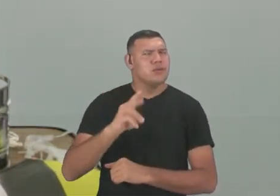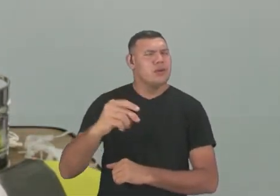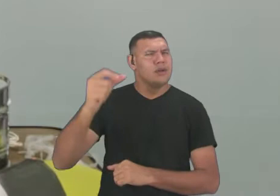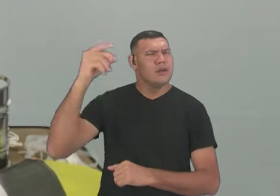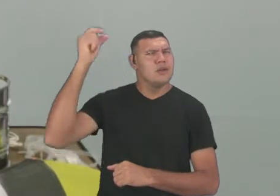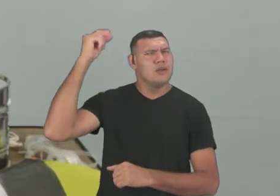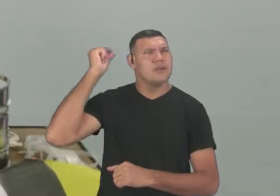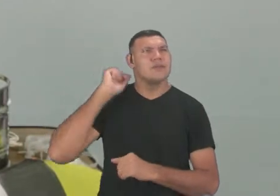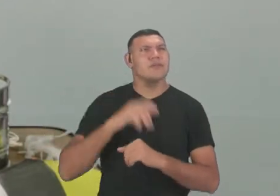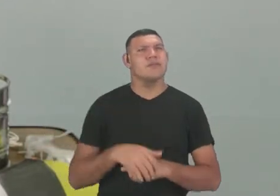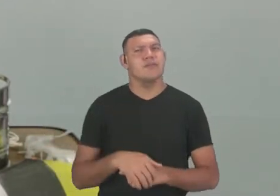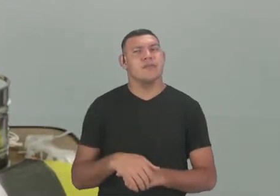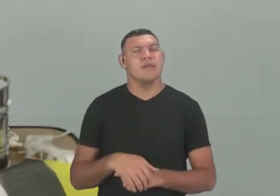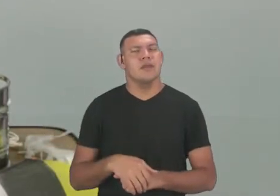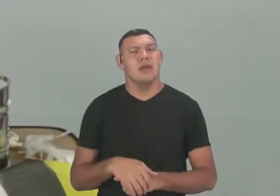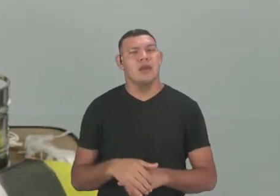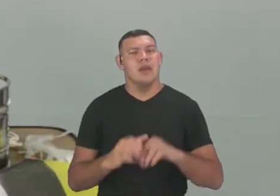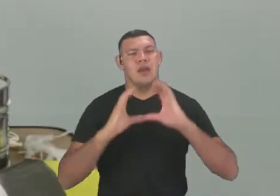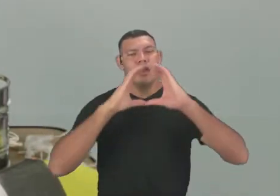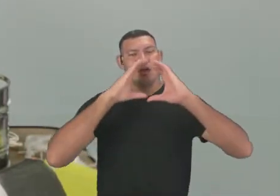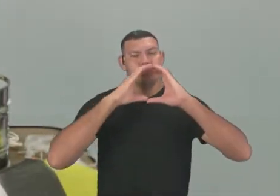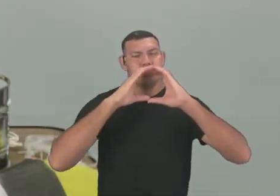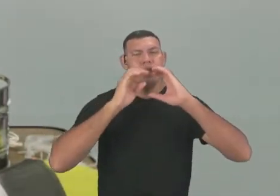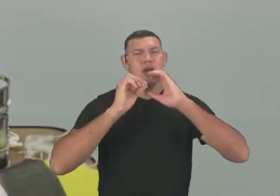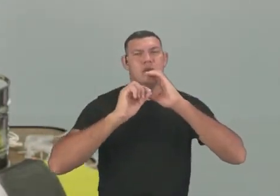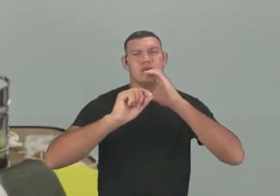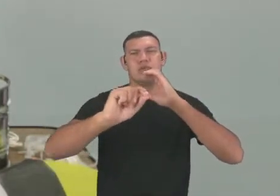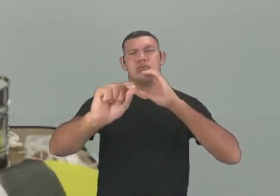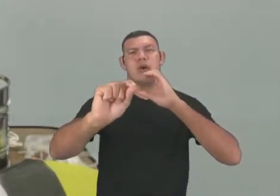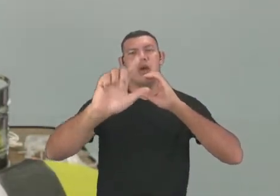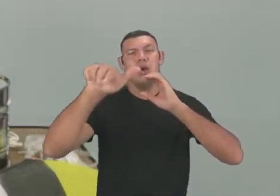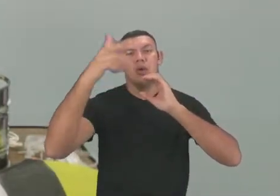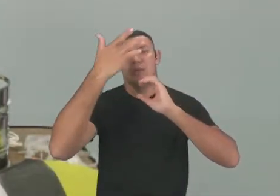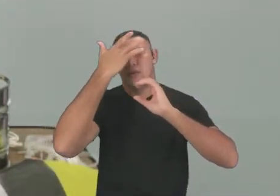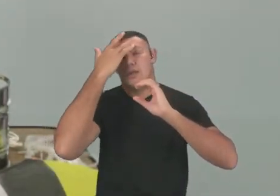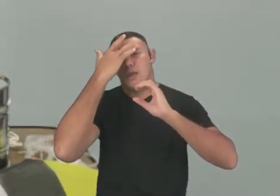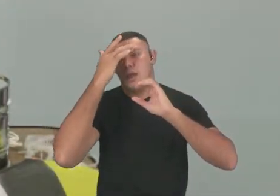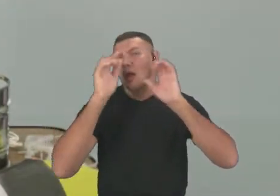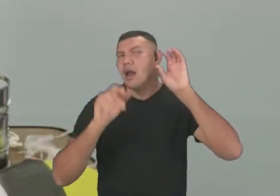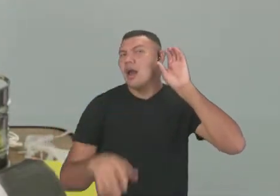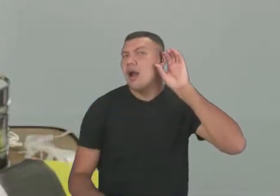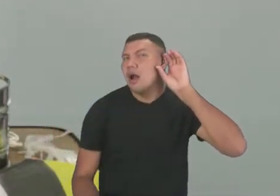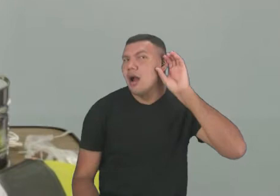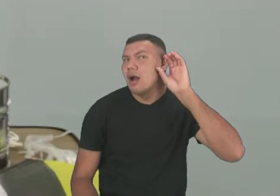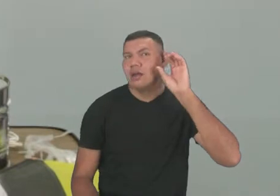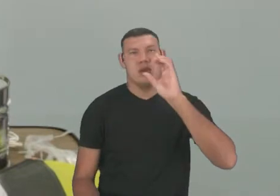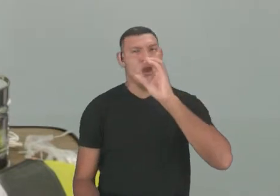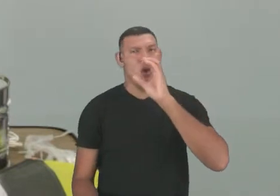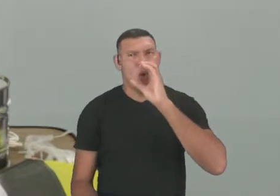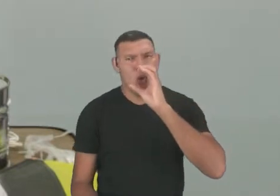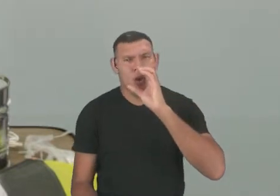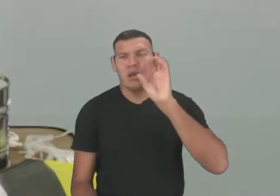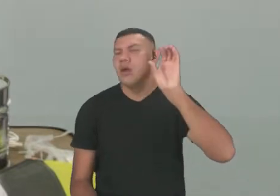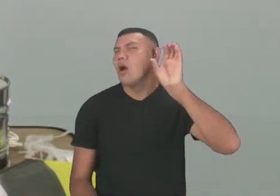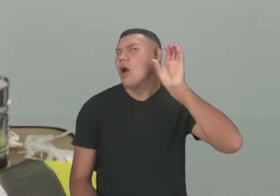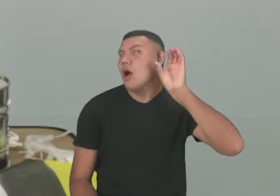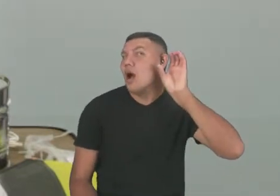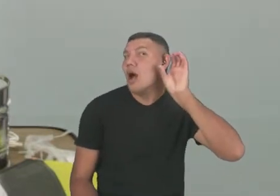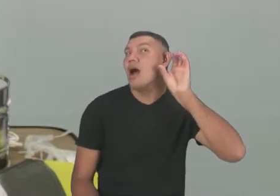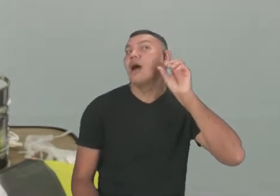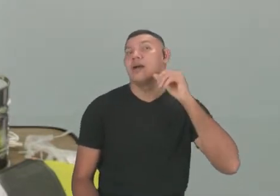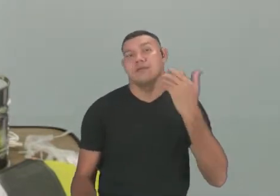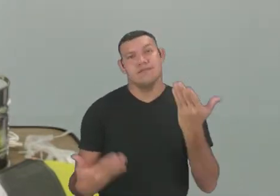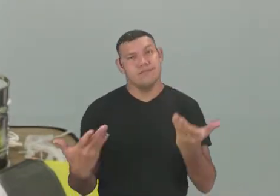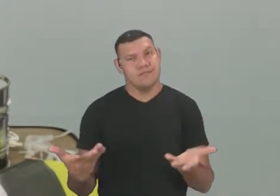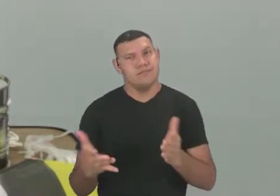aqui dentro e a outra pessoa ouve lá do outro lado. Uma coloca no ouvido e a outra fala aqui, coloca na boca e vai